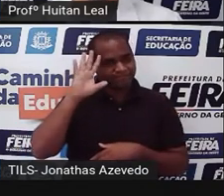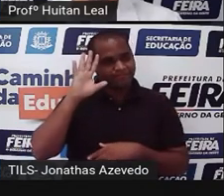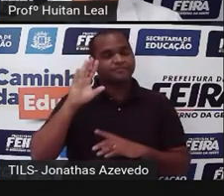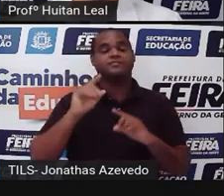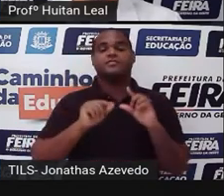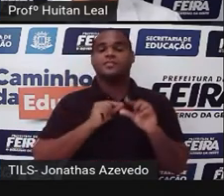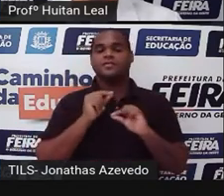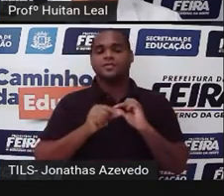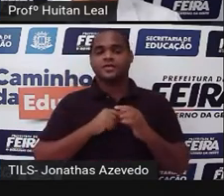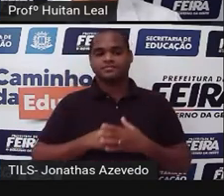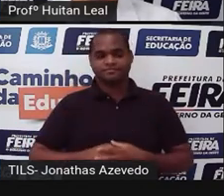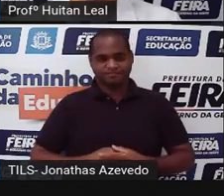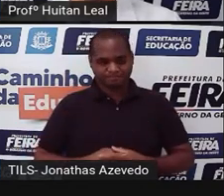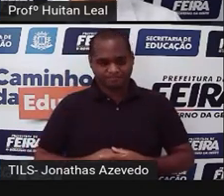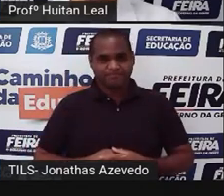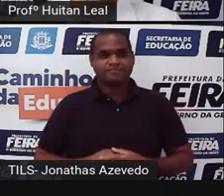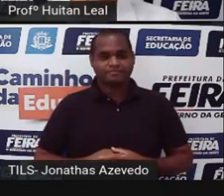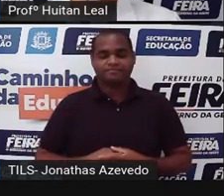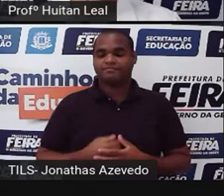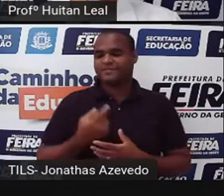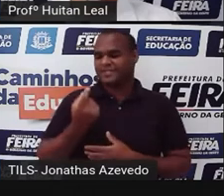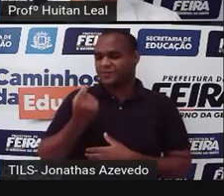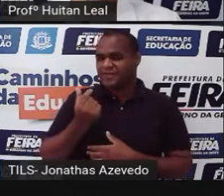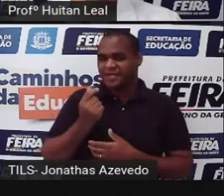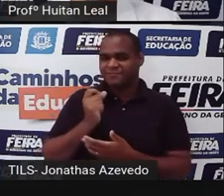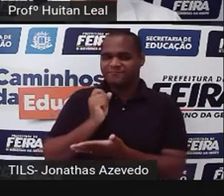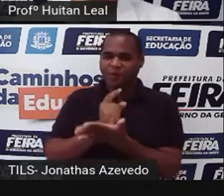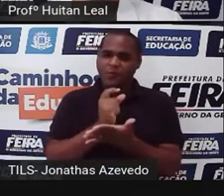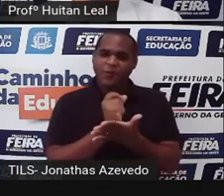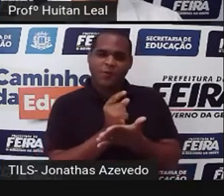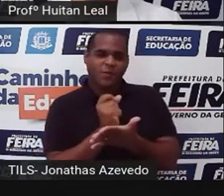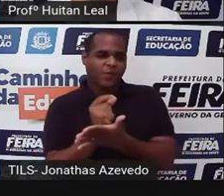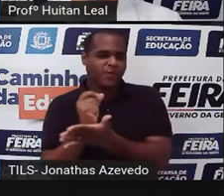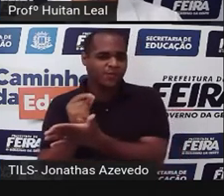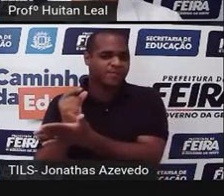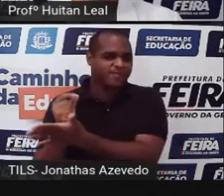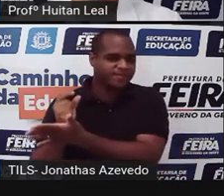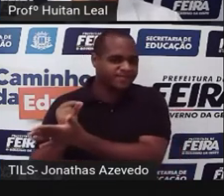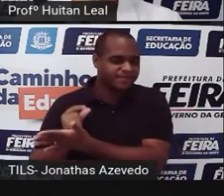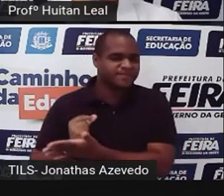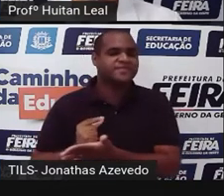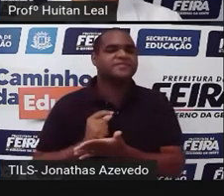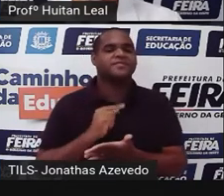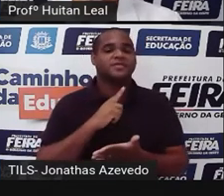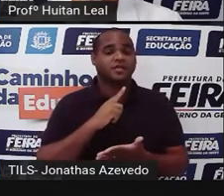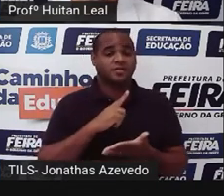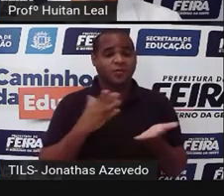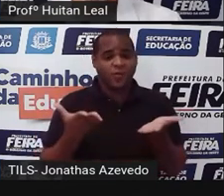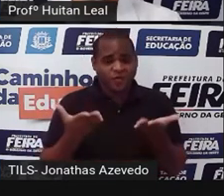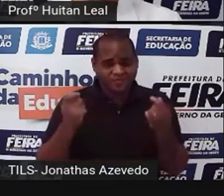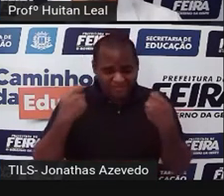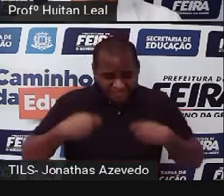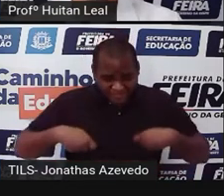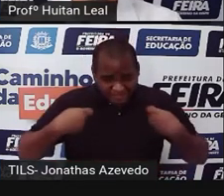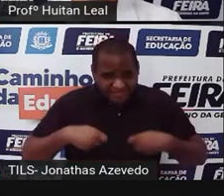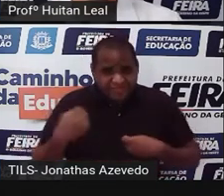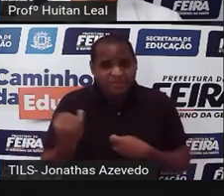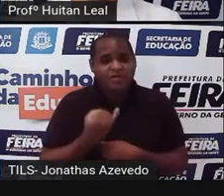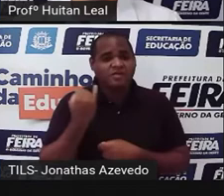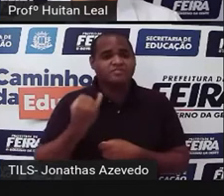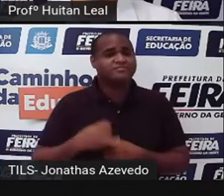questão do consumismo. Muitas vezes a gente consome coisas que não têm necessidade, que são